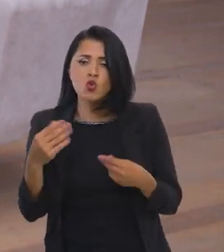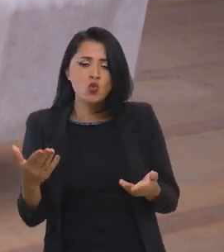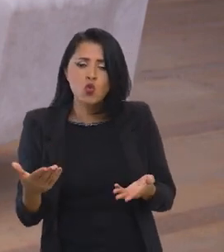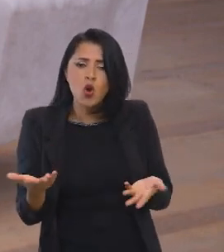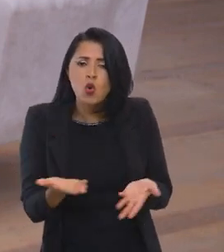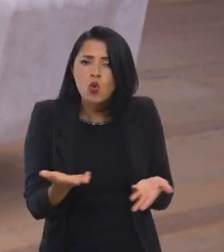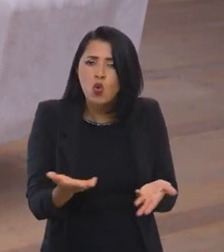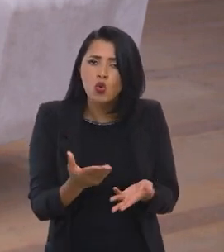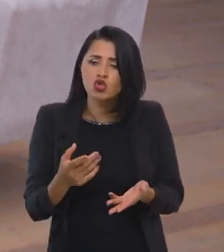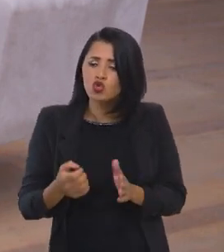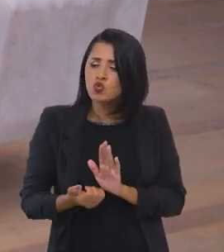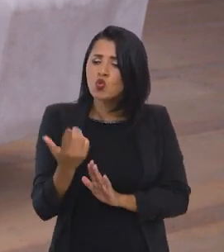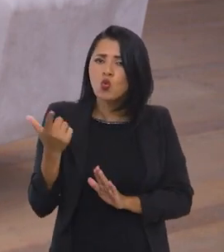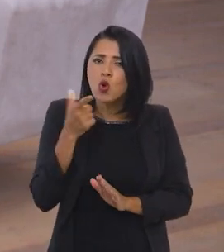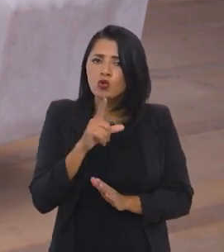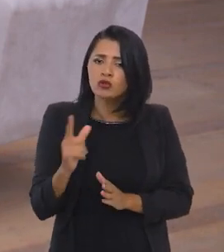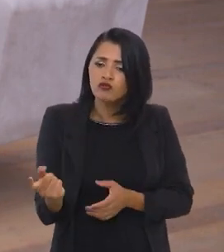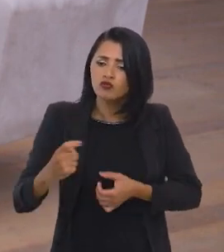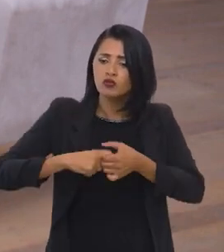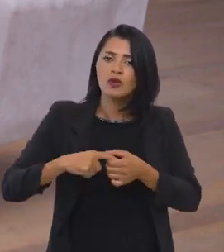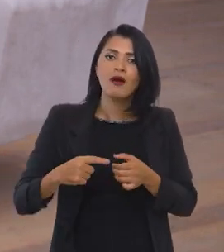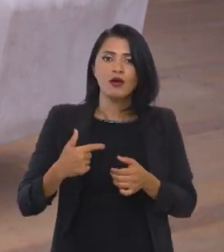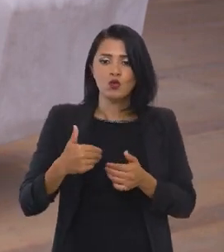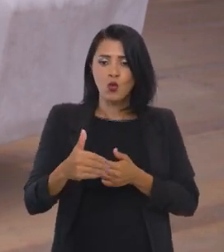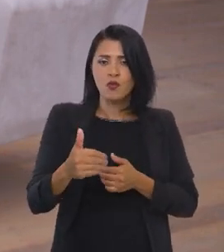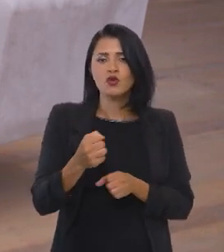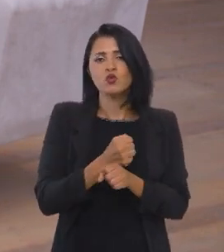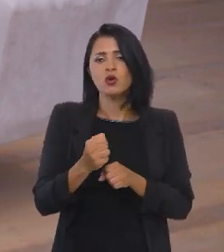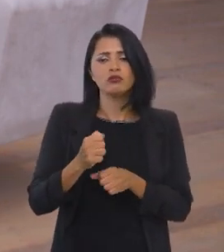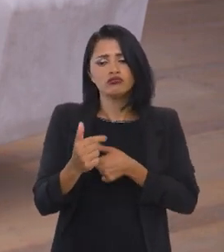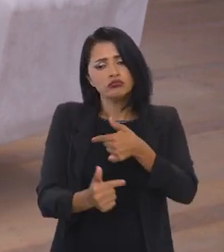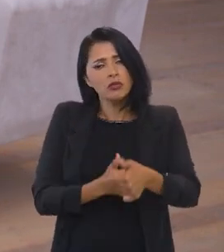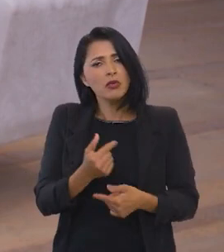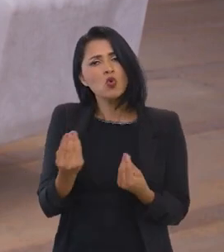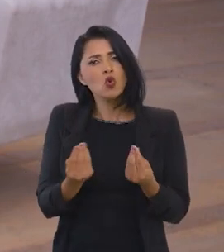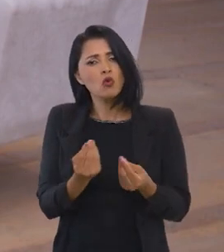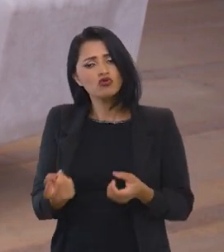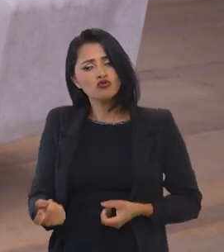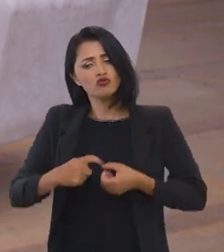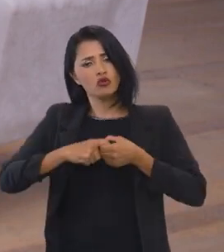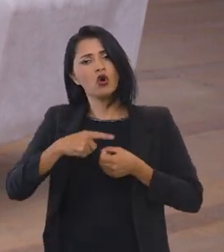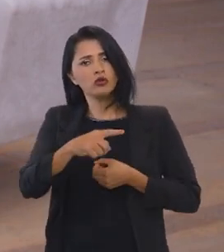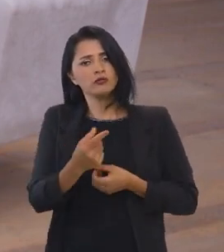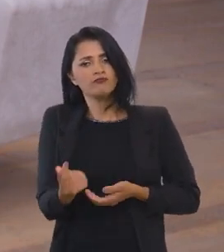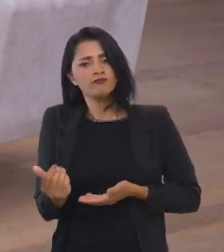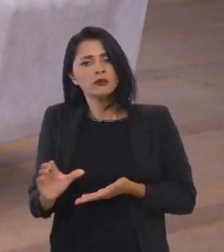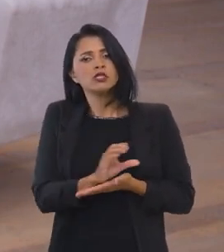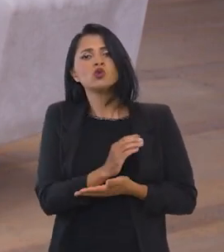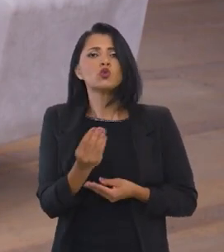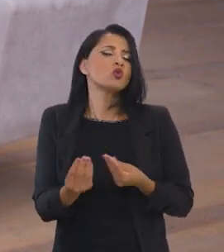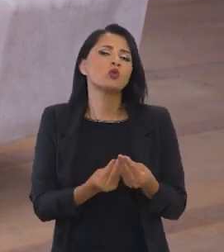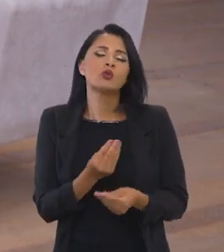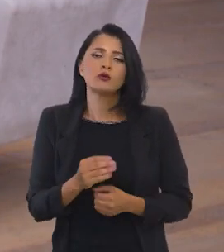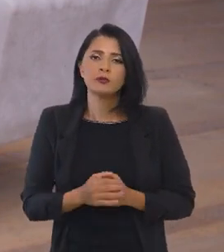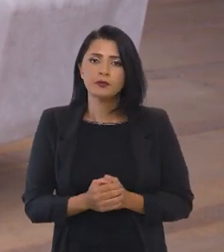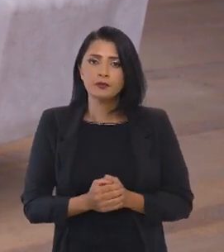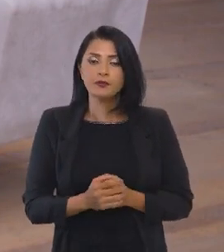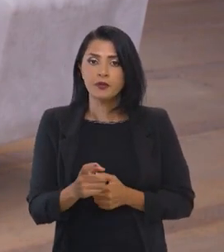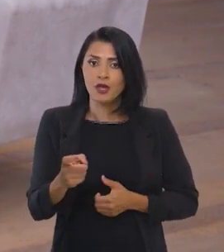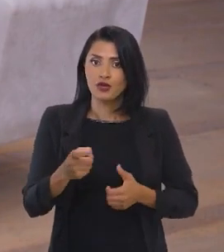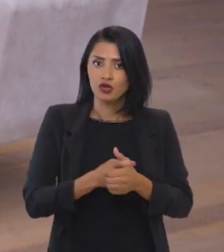Quanto vocês conseguiram recuperar desde o início do ano? Como é esse trabalho também de recuperação desses recursos?